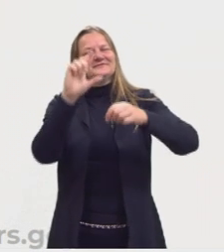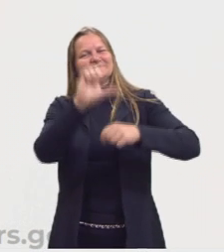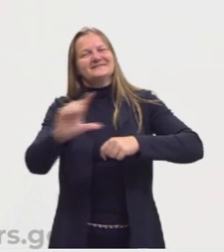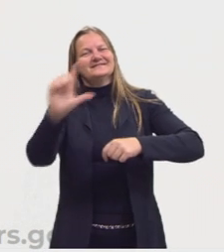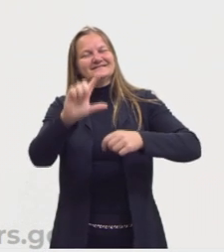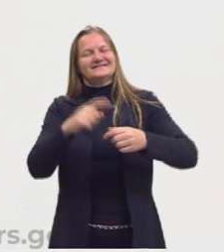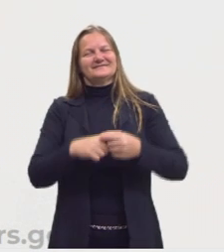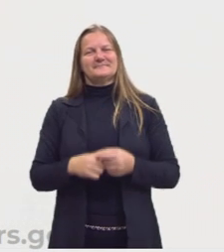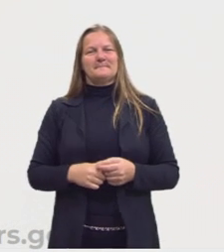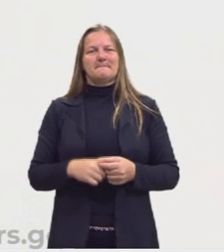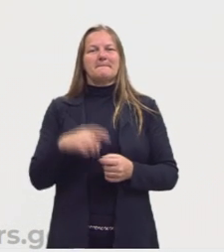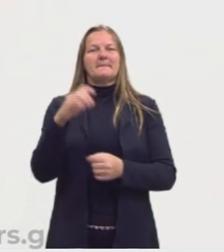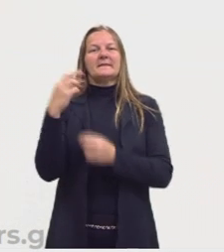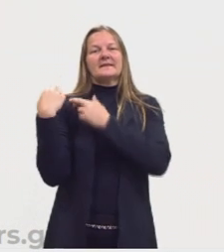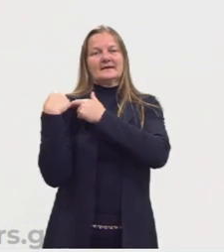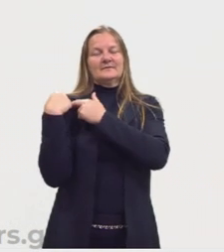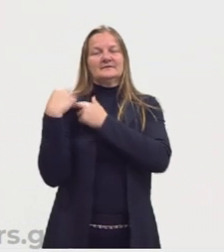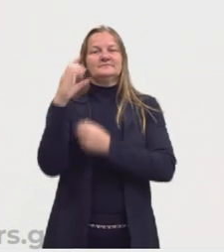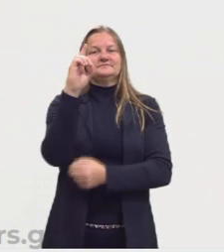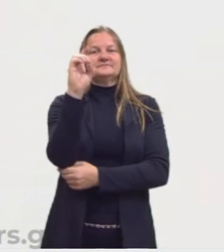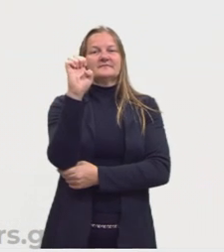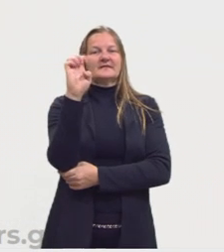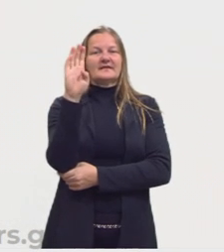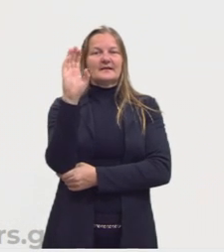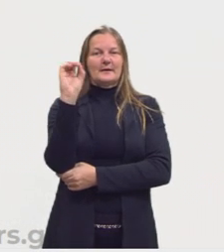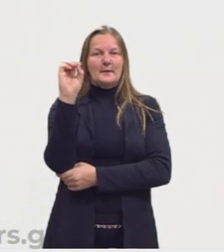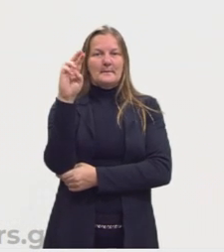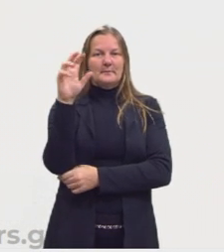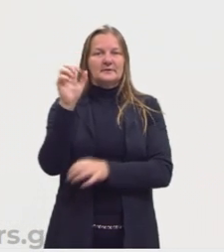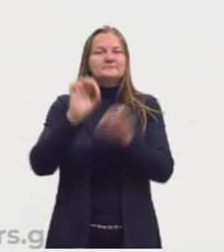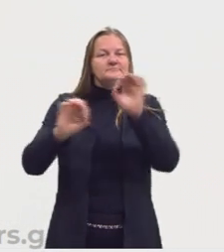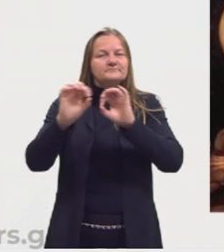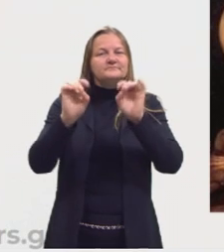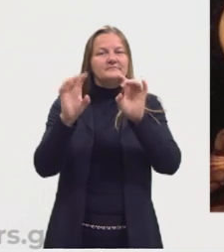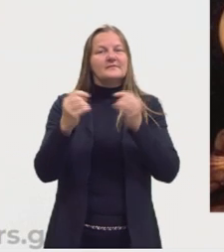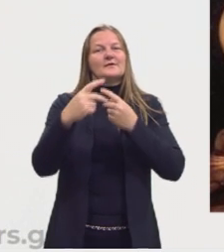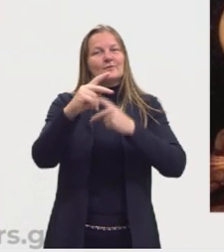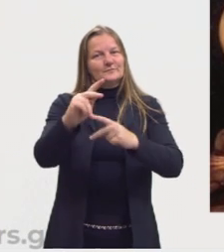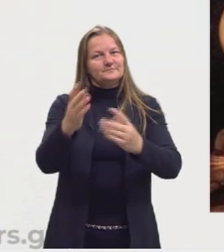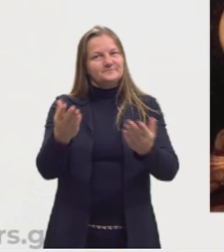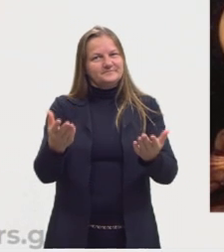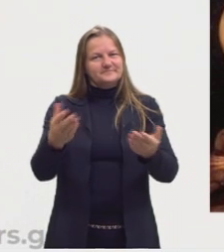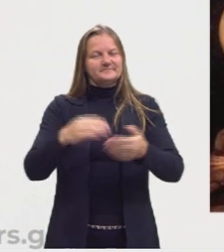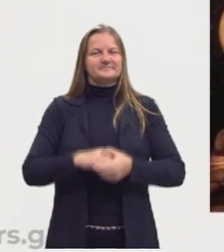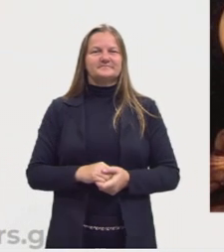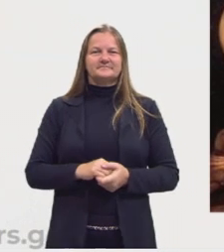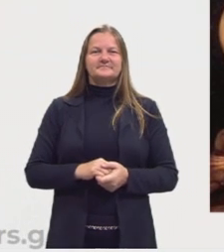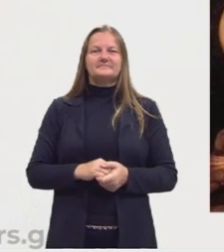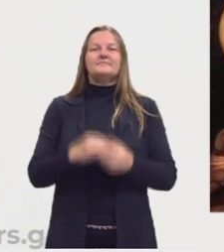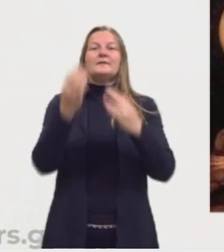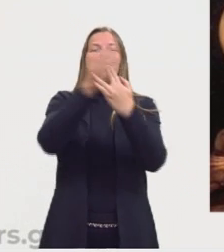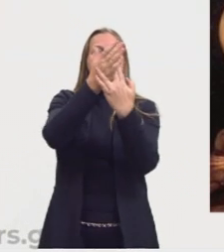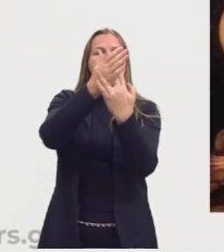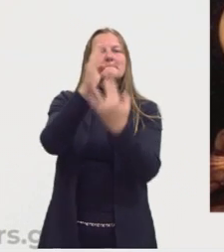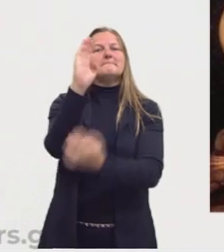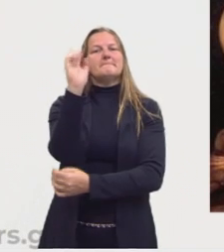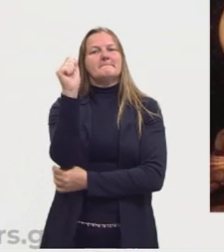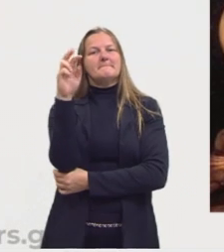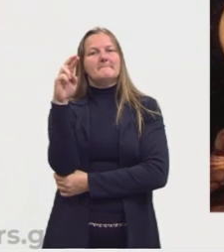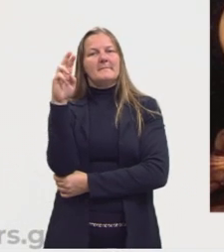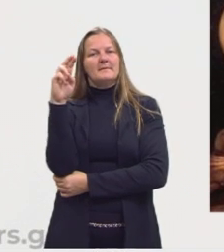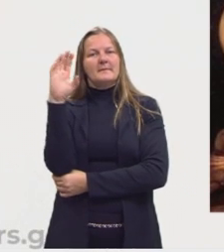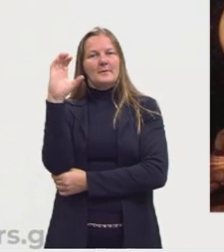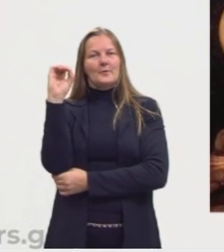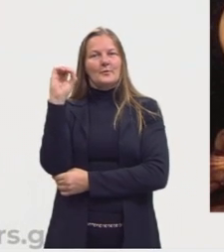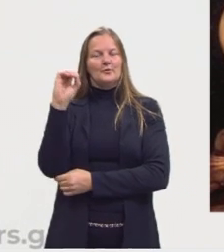A minha curadora é a professora Débora e a gente fez essa aula especialmente para vocês. Então barroco. O barroco pode ser chamado de